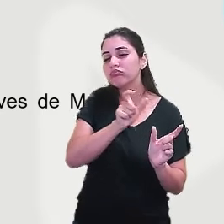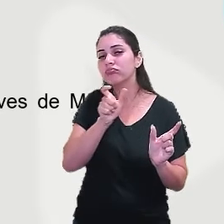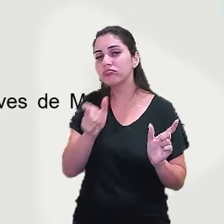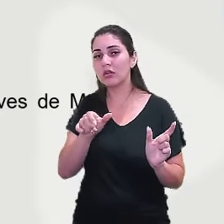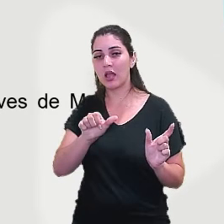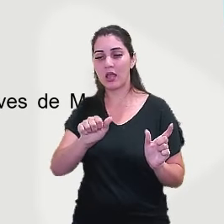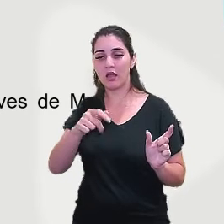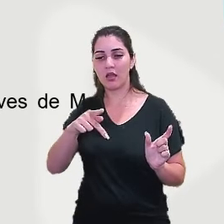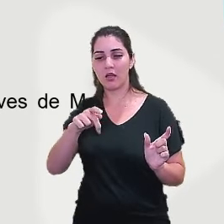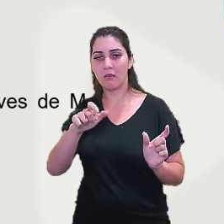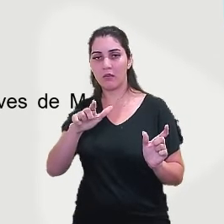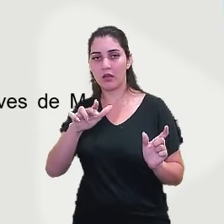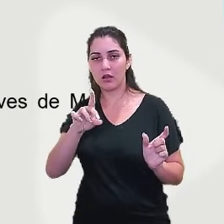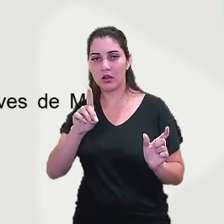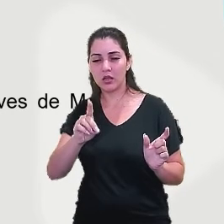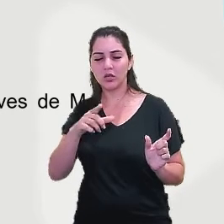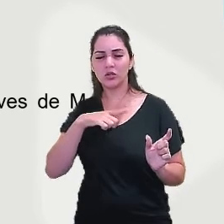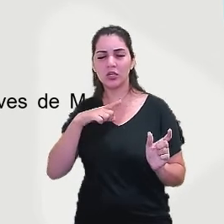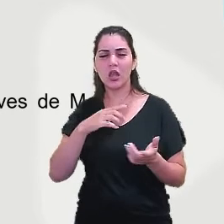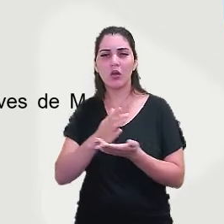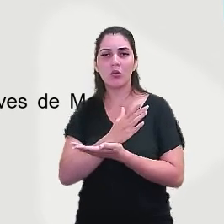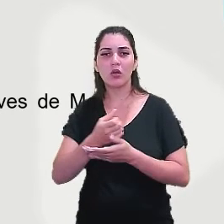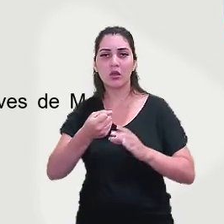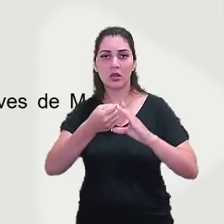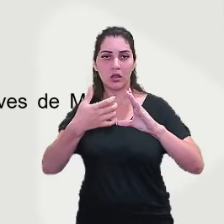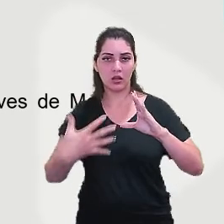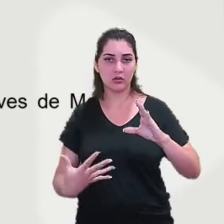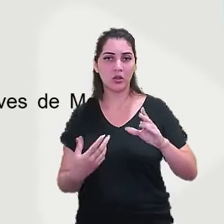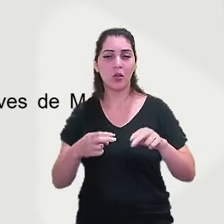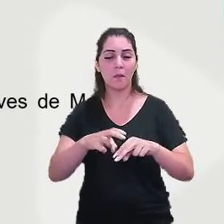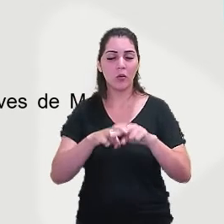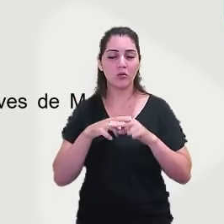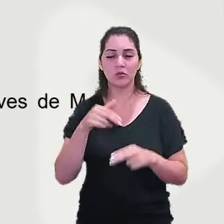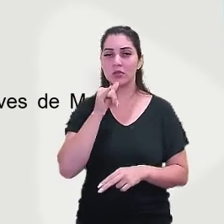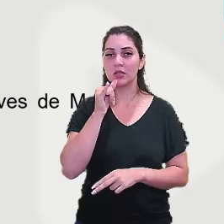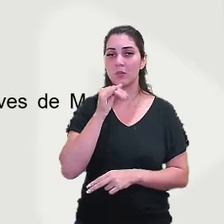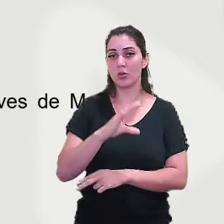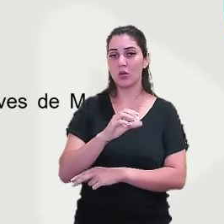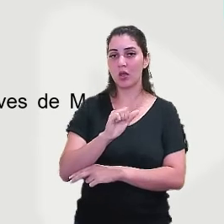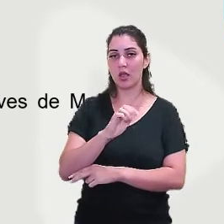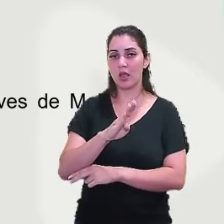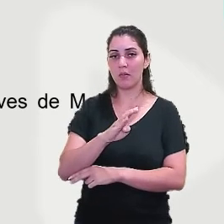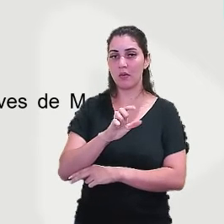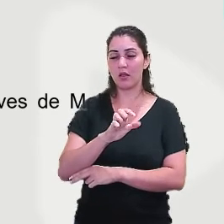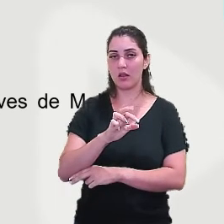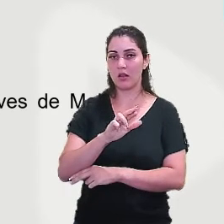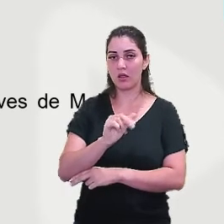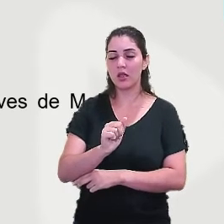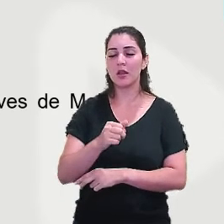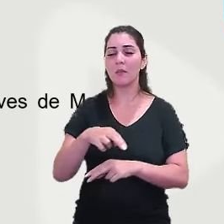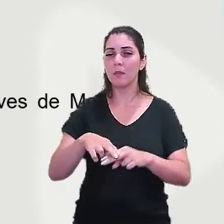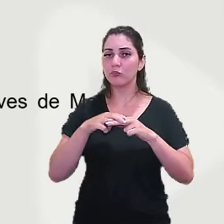Esse apelido vinha junto com alguma característica que eles tinham, Cabeleira, por questão do cabelo, e assim por diante.